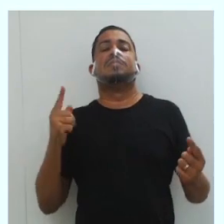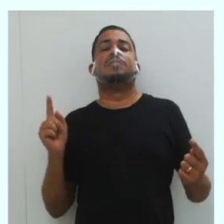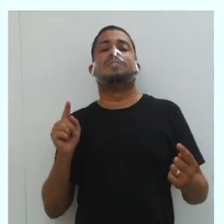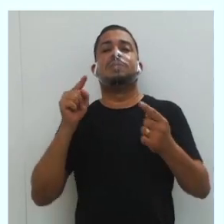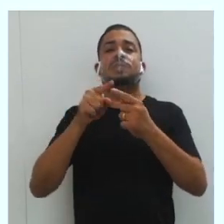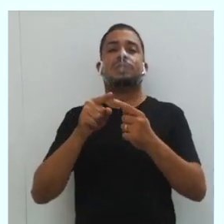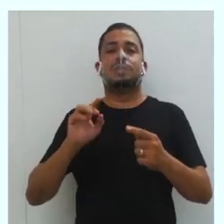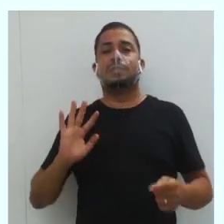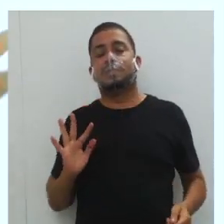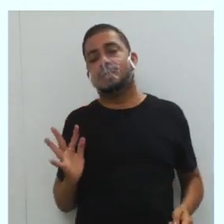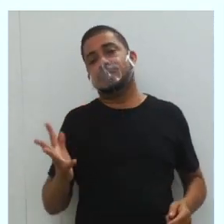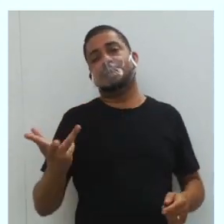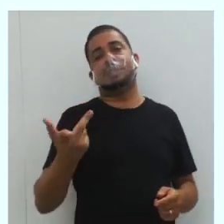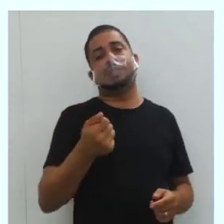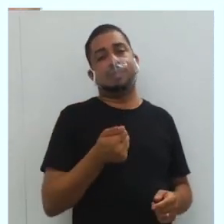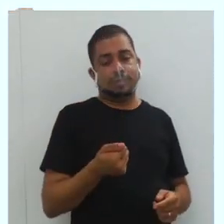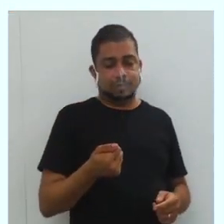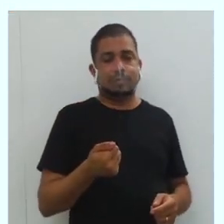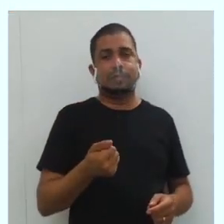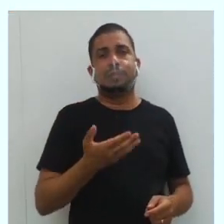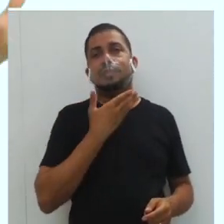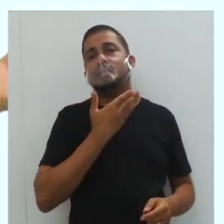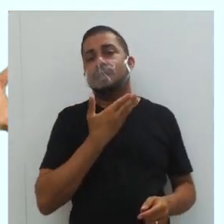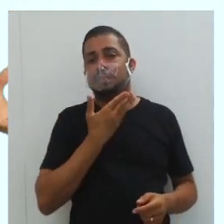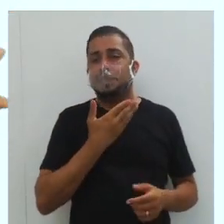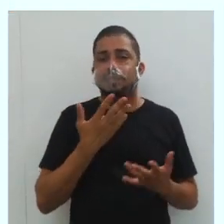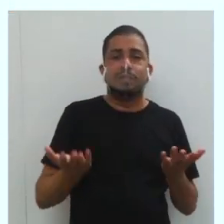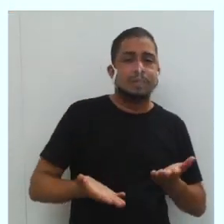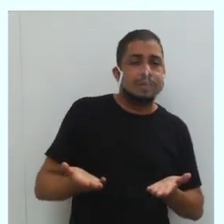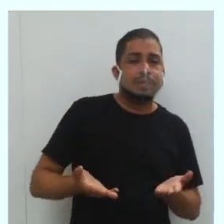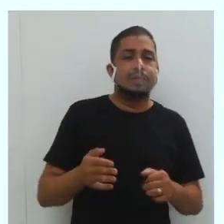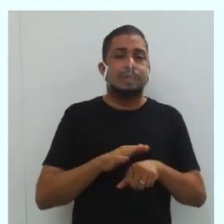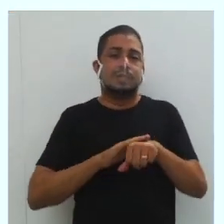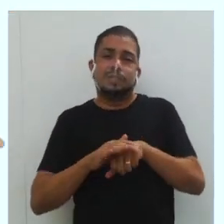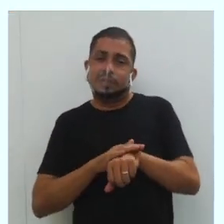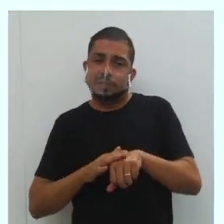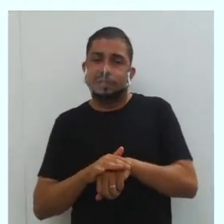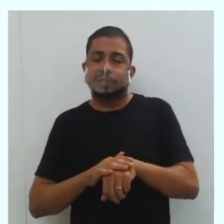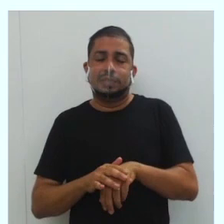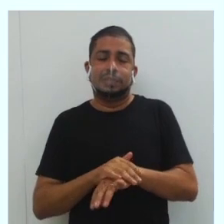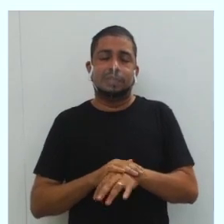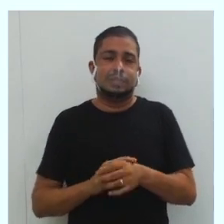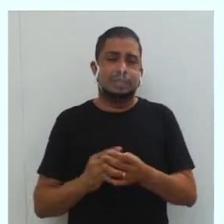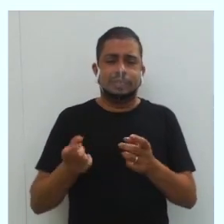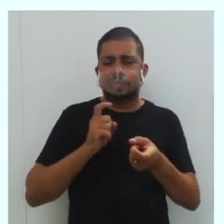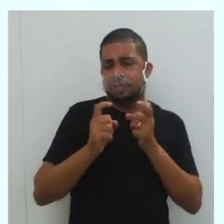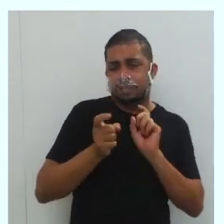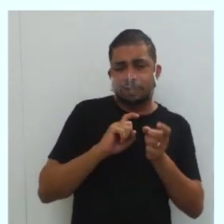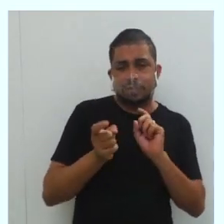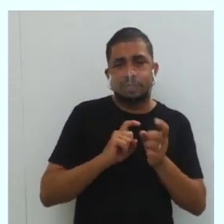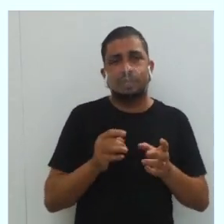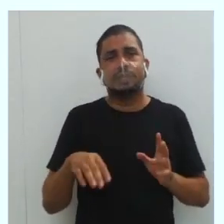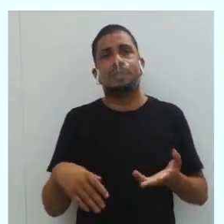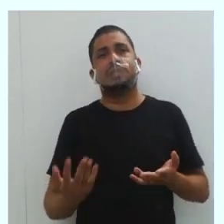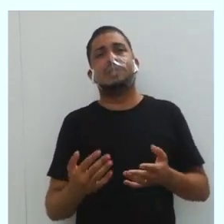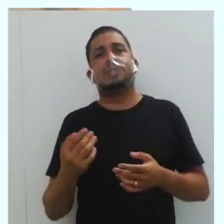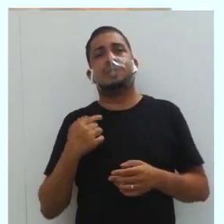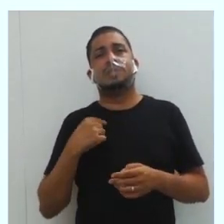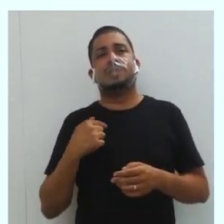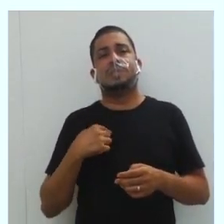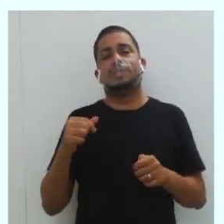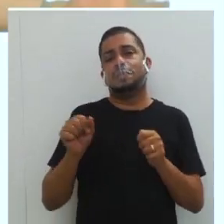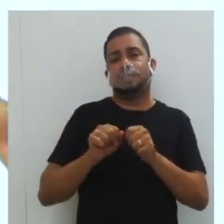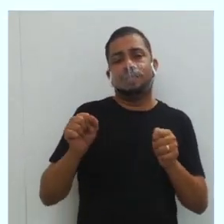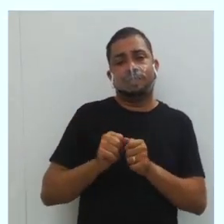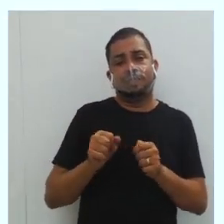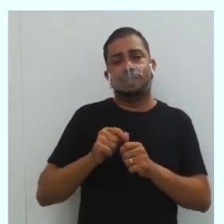o objetivo geral do nosso bate-papo, da nossa conversa de hoje? Essa discussão, já que eu